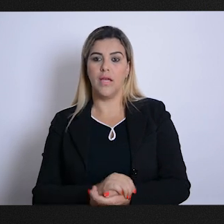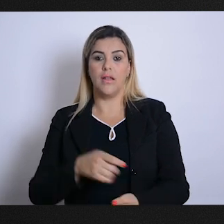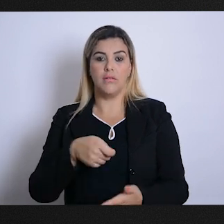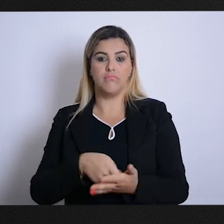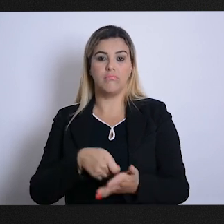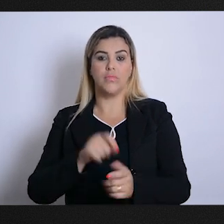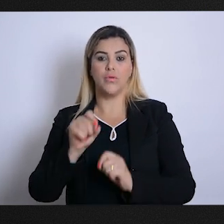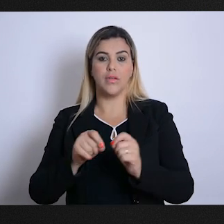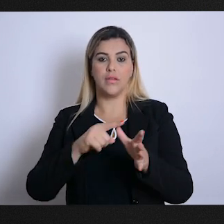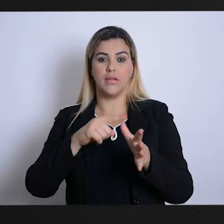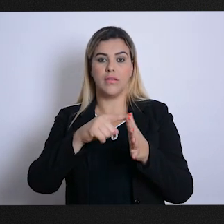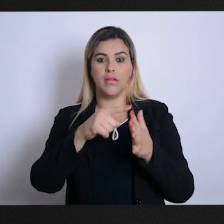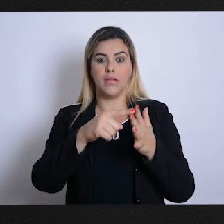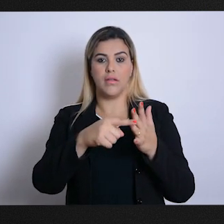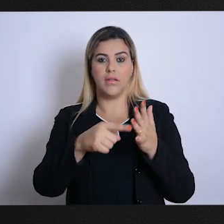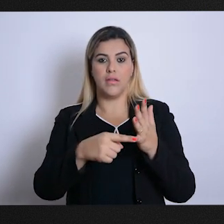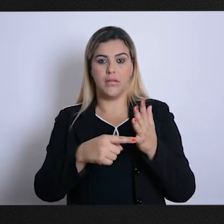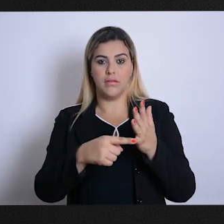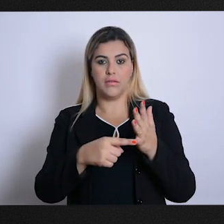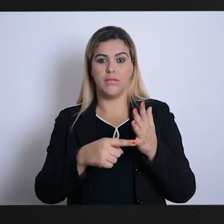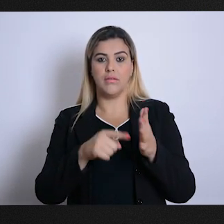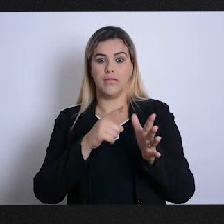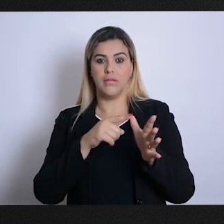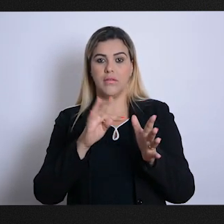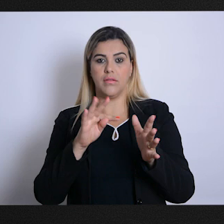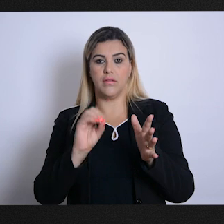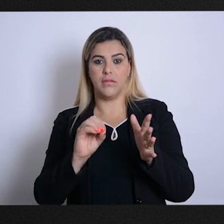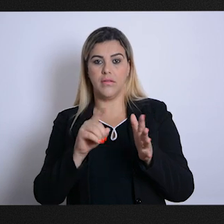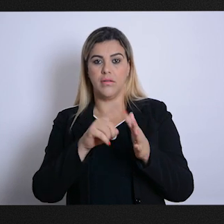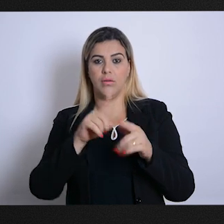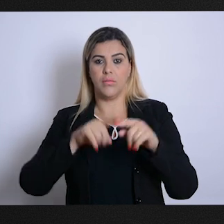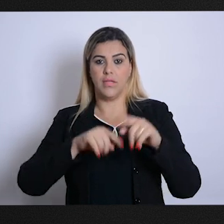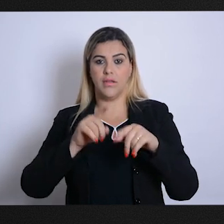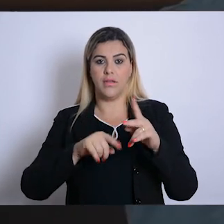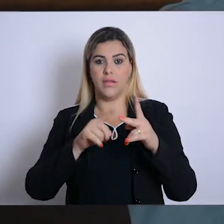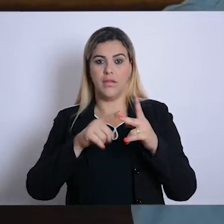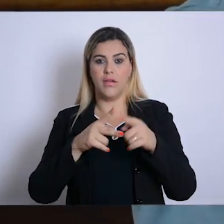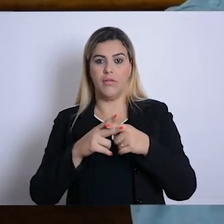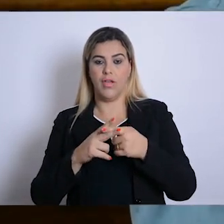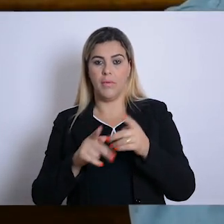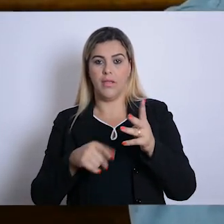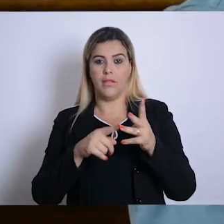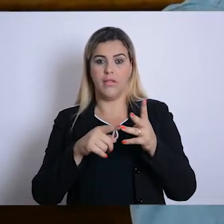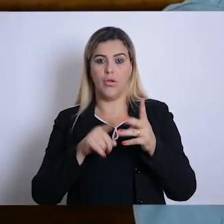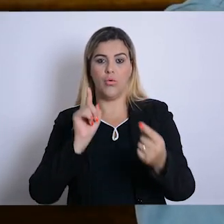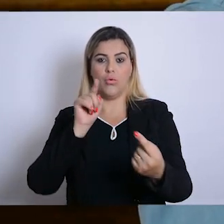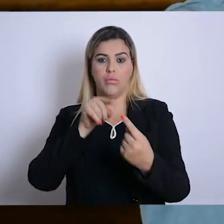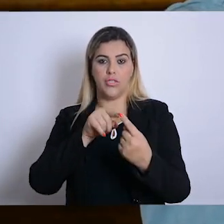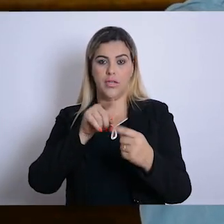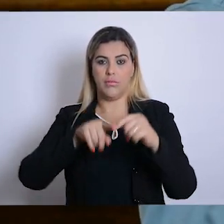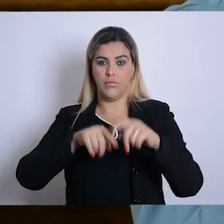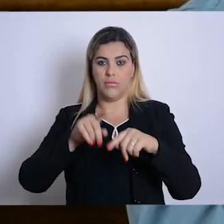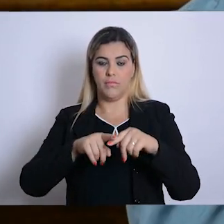cinco elementos. O paciente, o terapeuta, o material, a ferramenta e o objeto, que